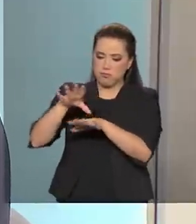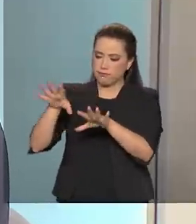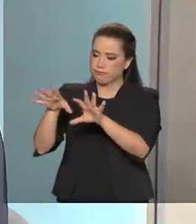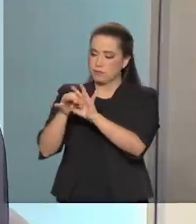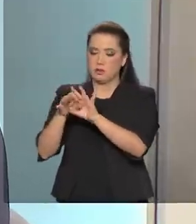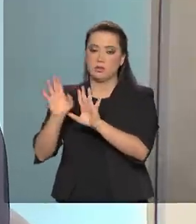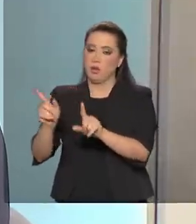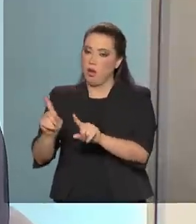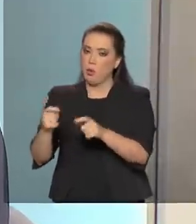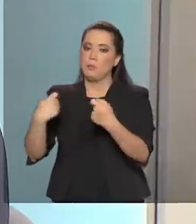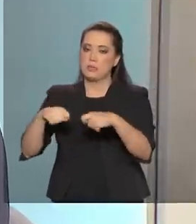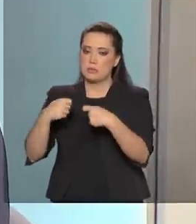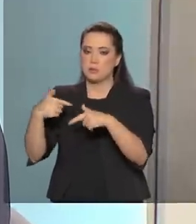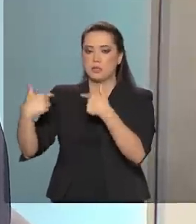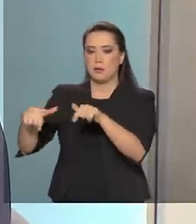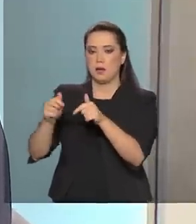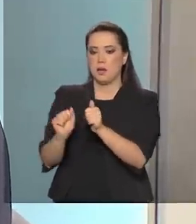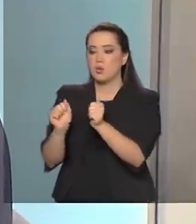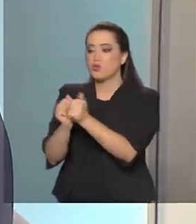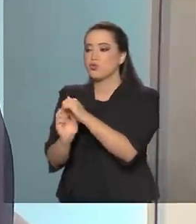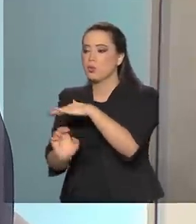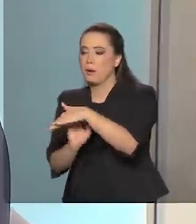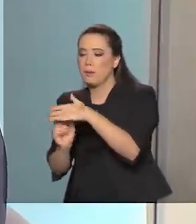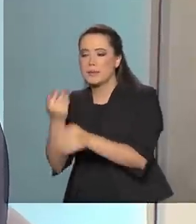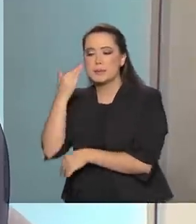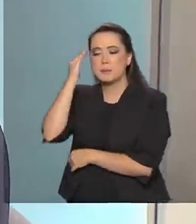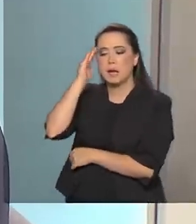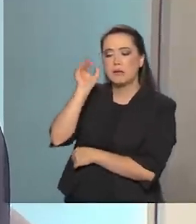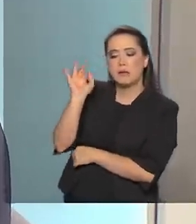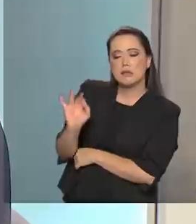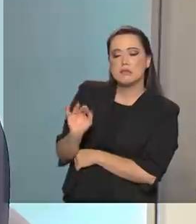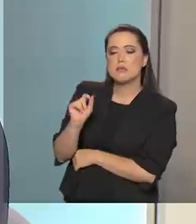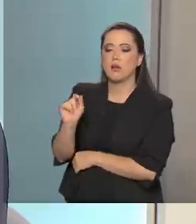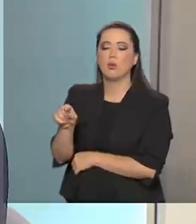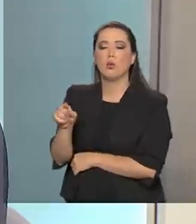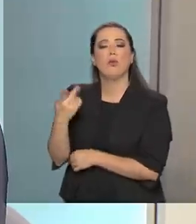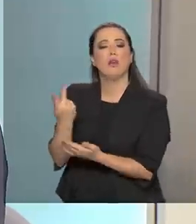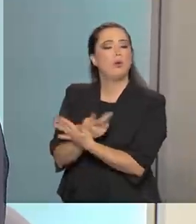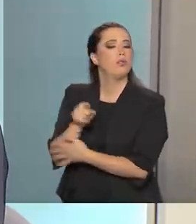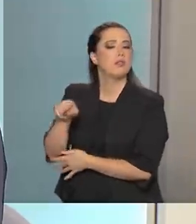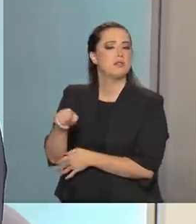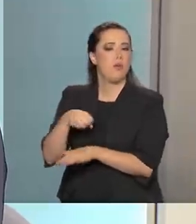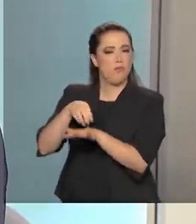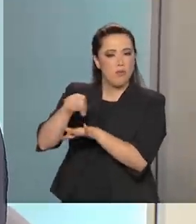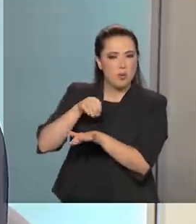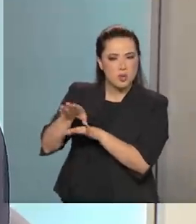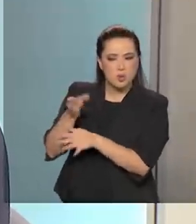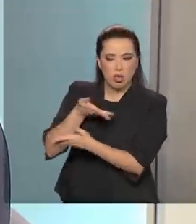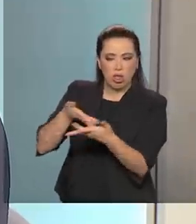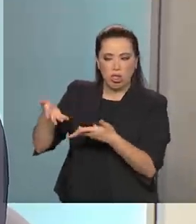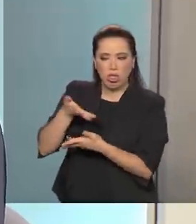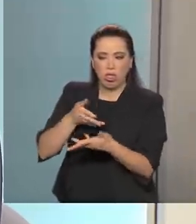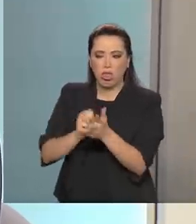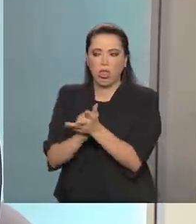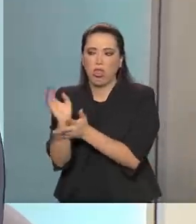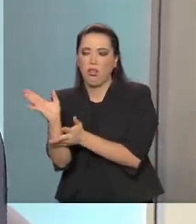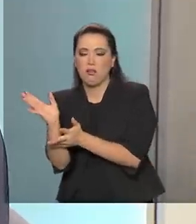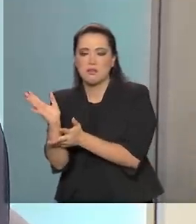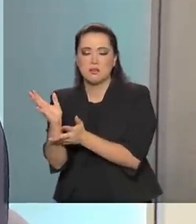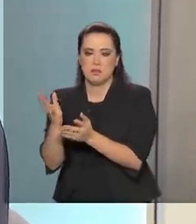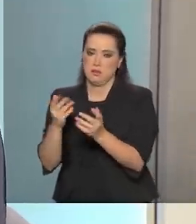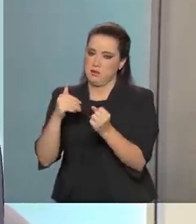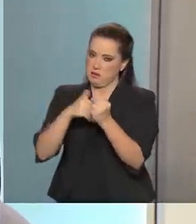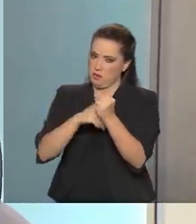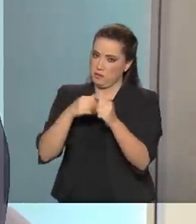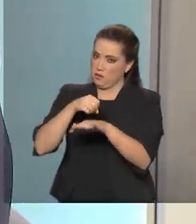nós temos que atuar junto da empresa para ver exatamente o que está sendo feito e baseado no que eles estão fazendo e quais pontos